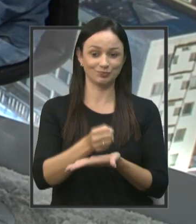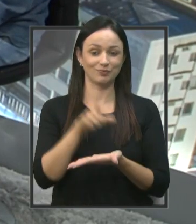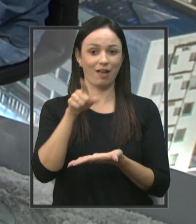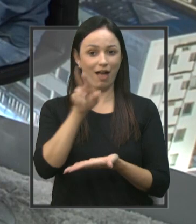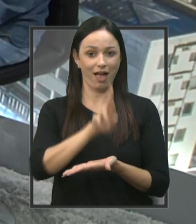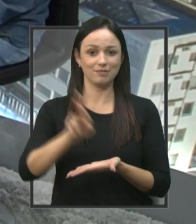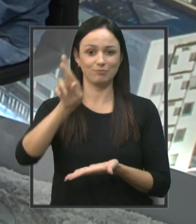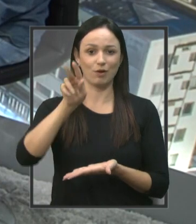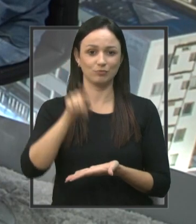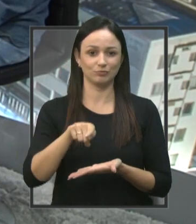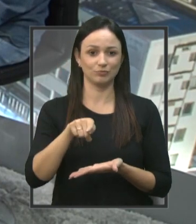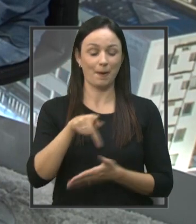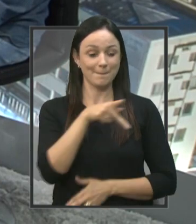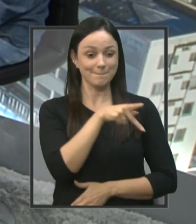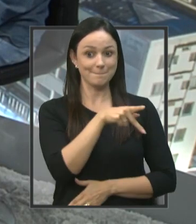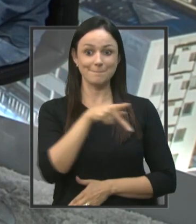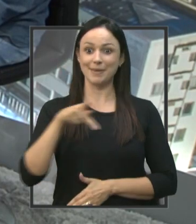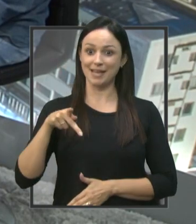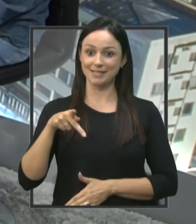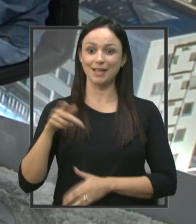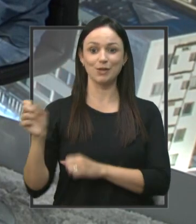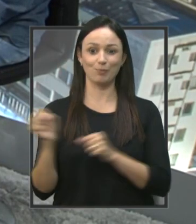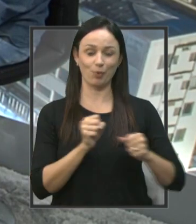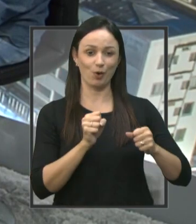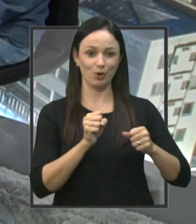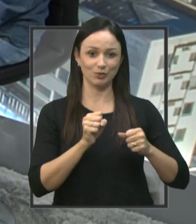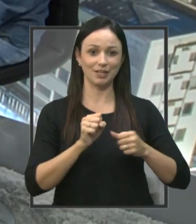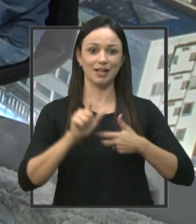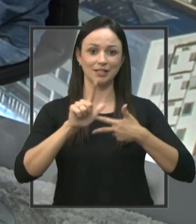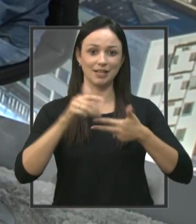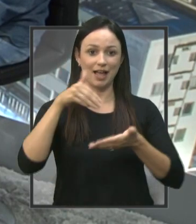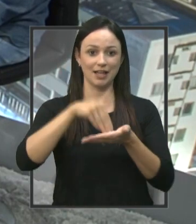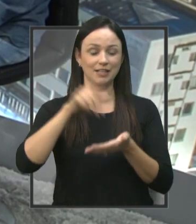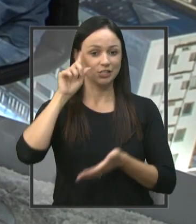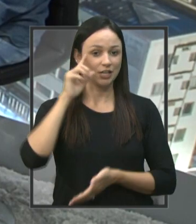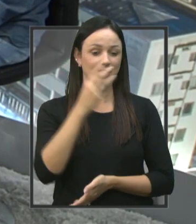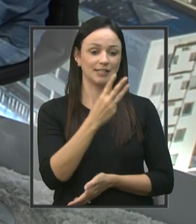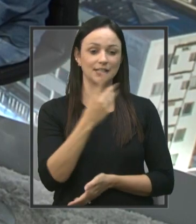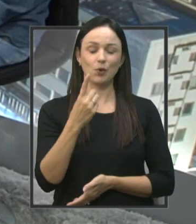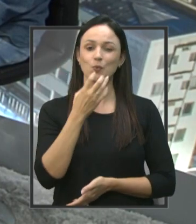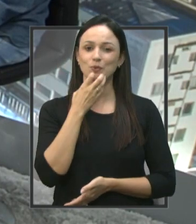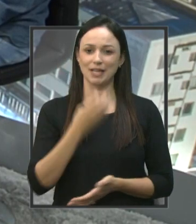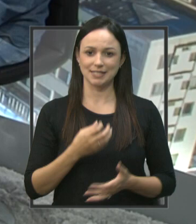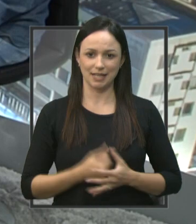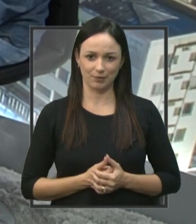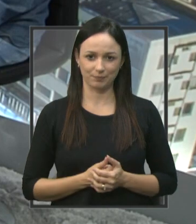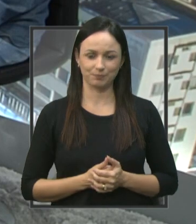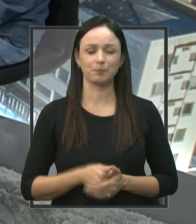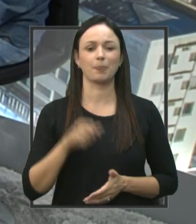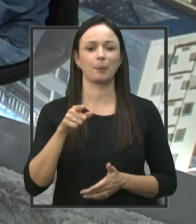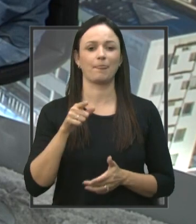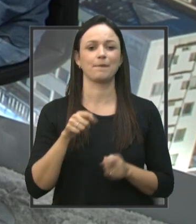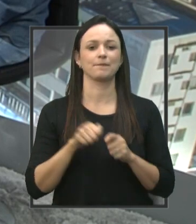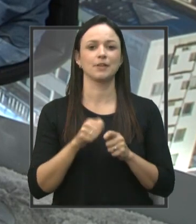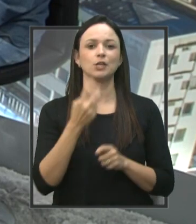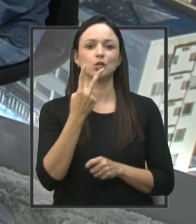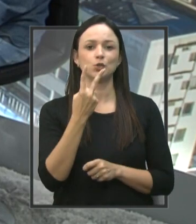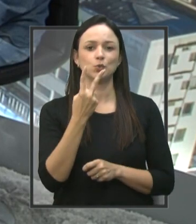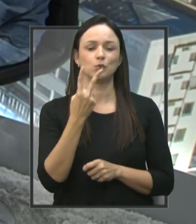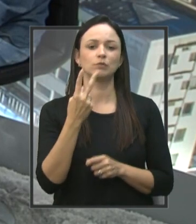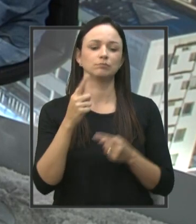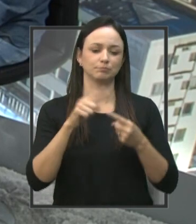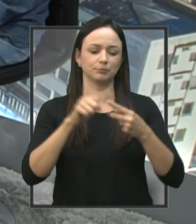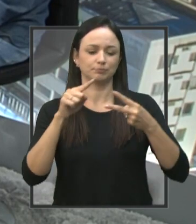responsável de presidir o Poder Legislativo até o dia 31 de dezembro. O senhor conduziu as duas últimas sessões